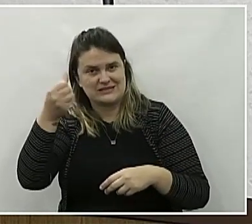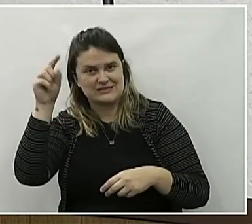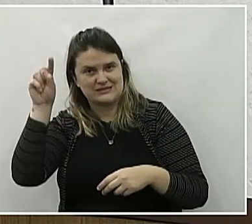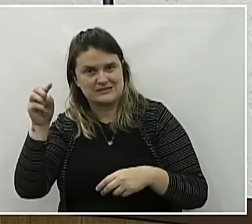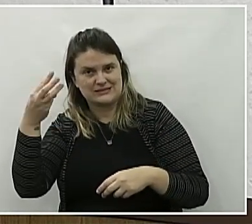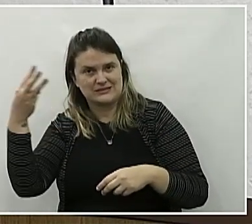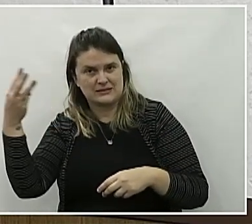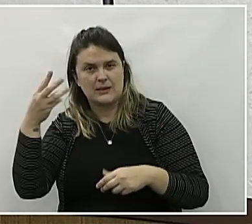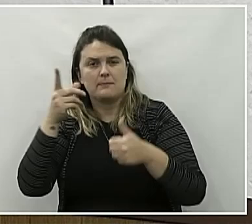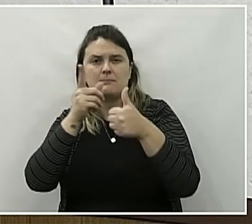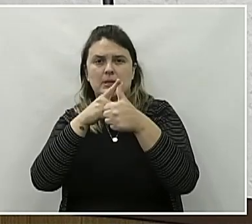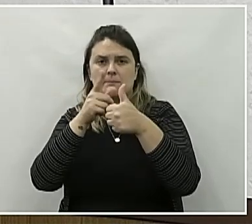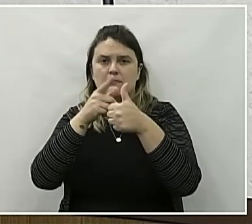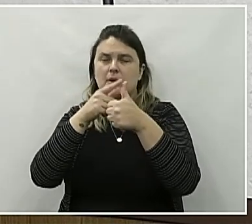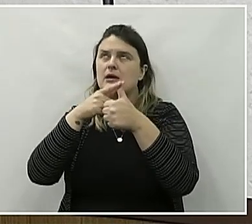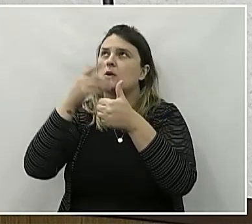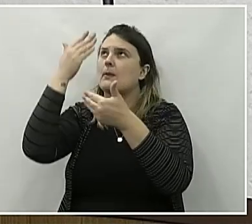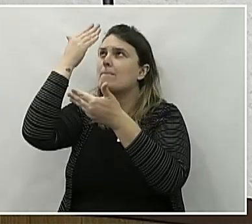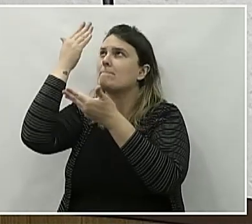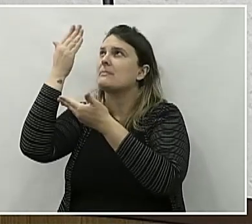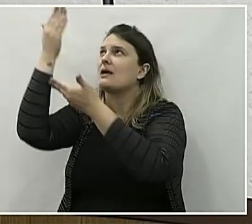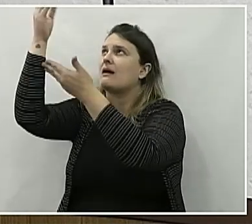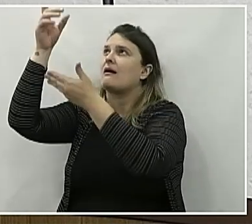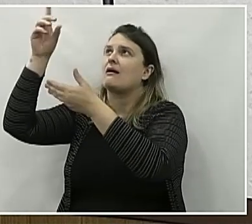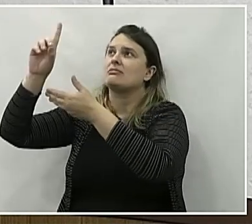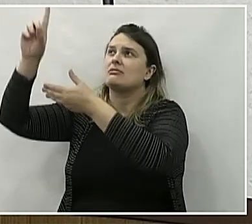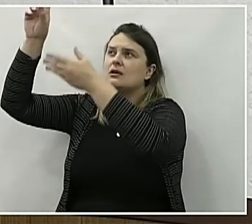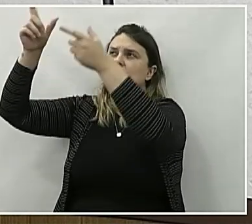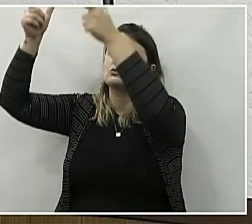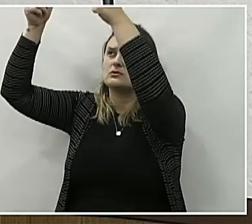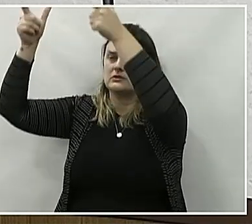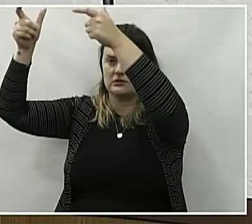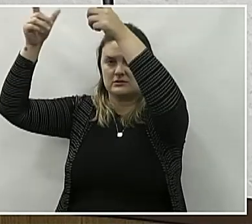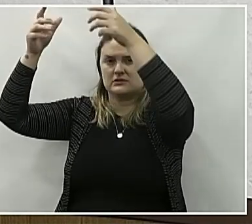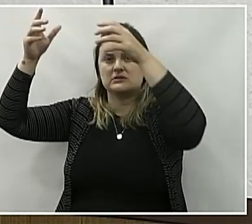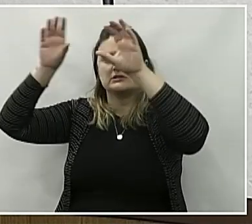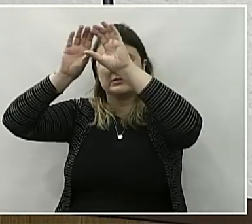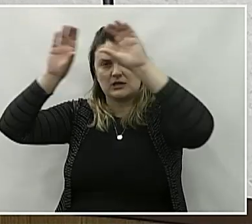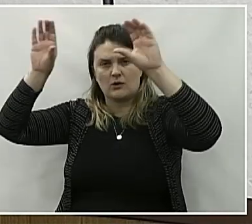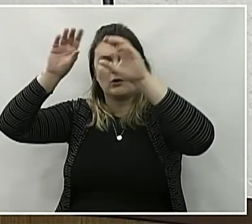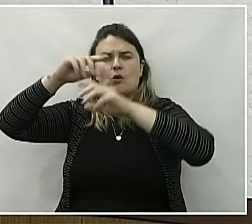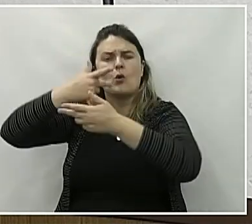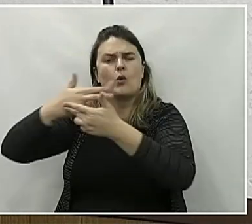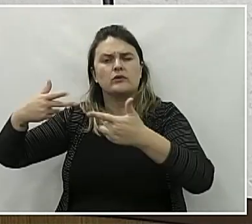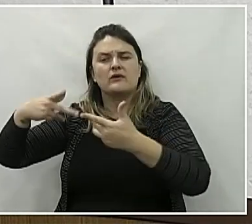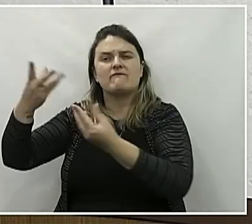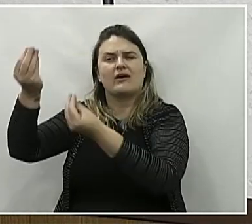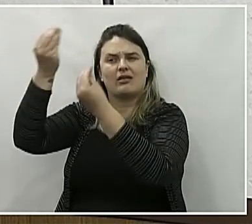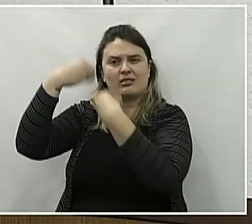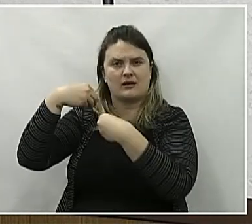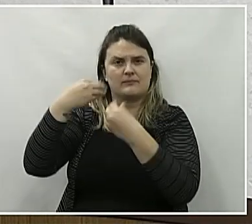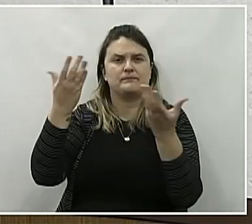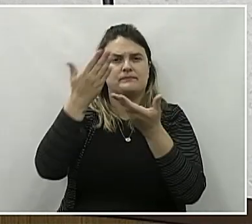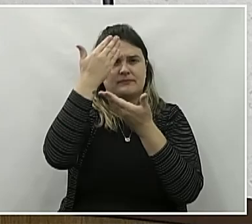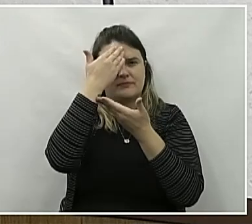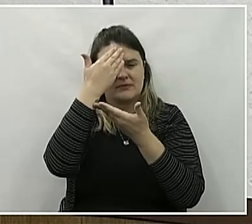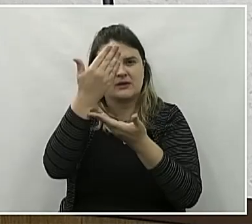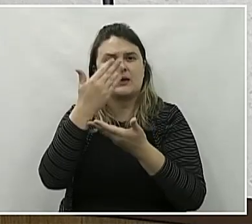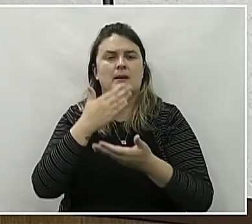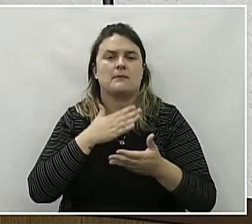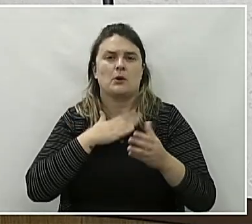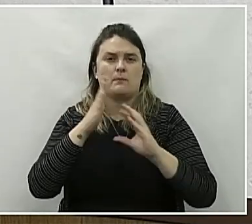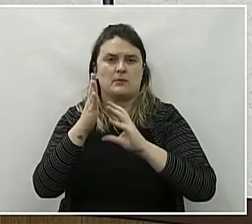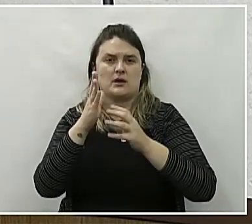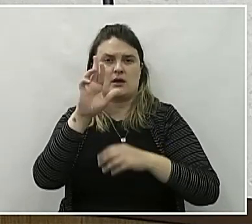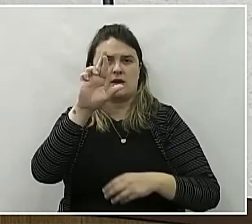buscai primeiramente o reino dos céus e a sua justiça e as demais coisas vos serão acrescentadas. Quero agradecer também ao meu partido,